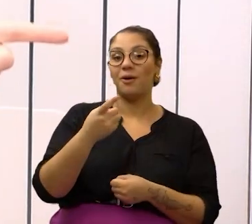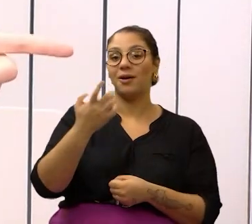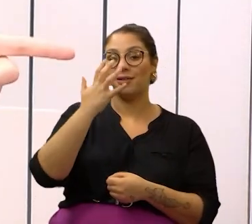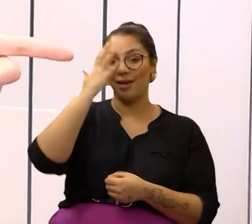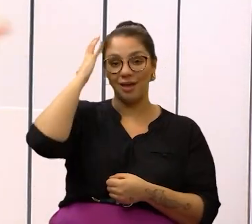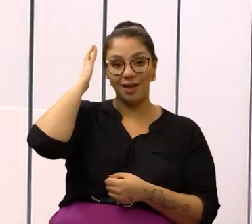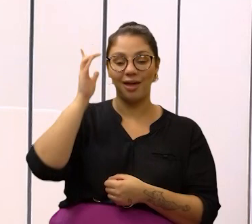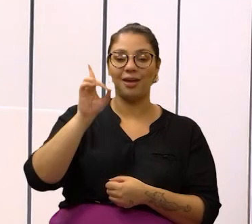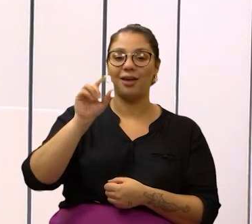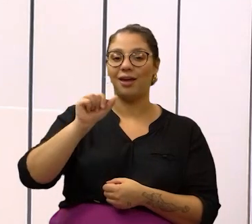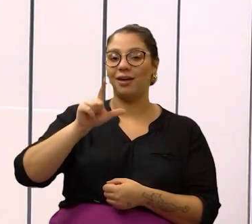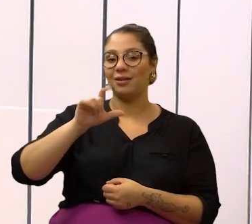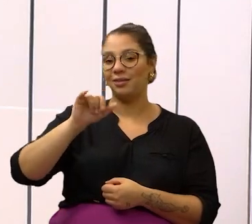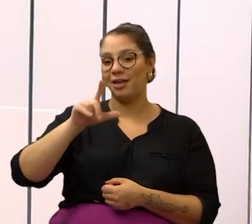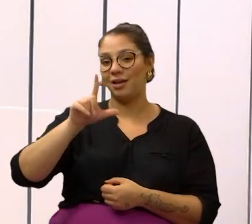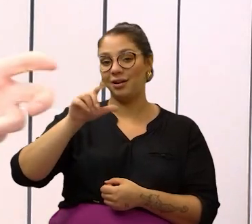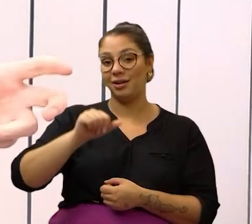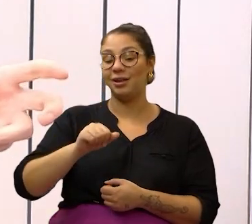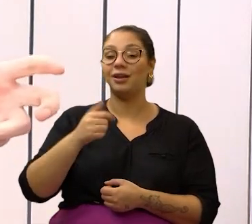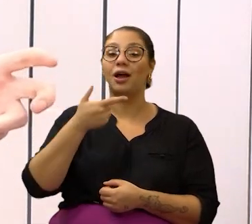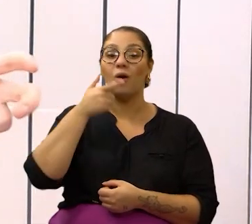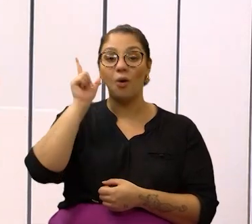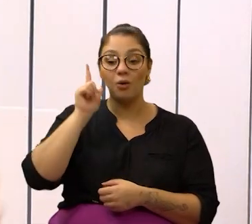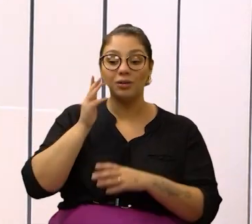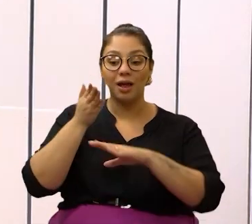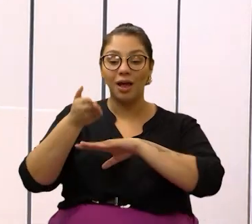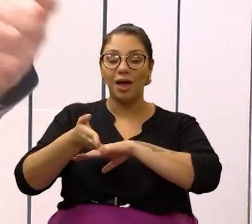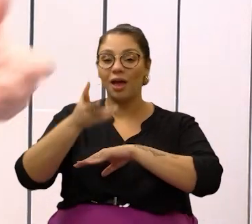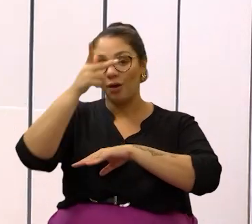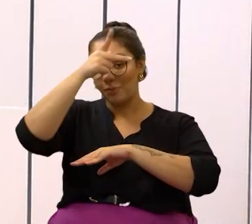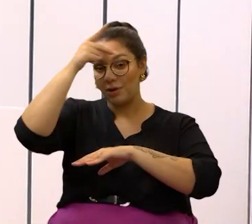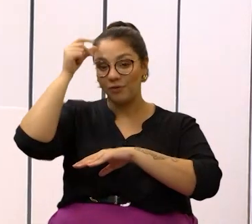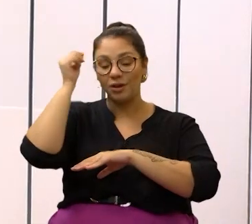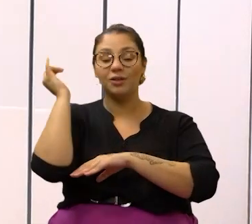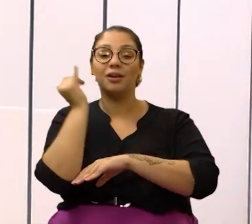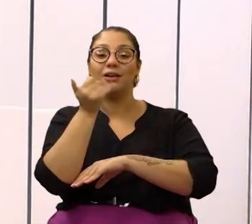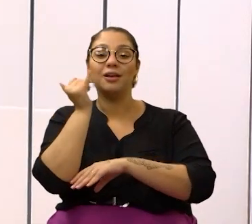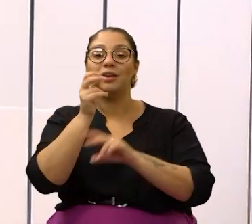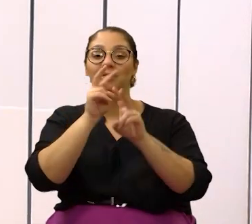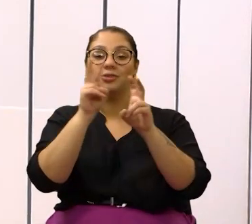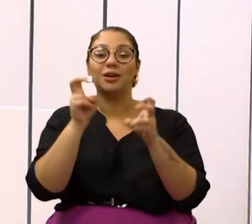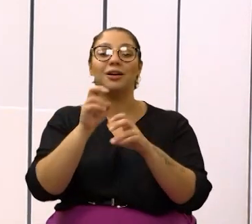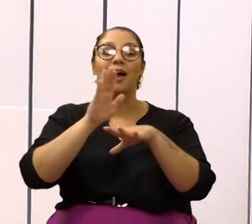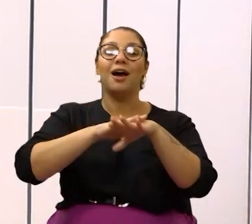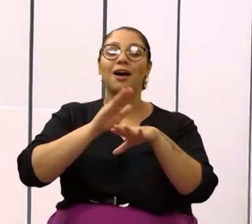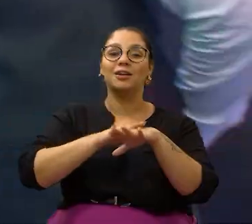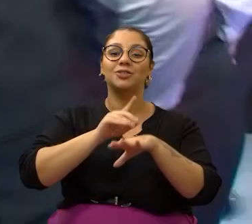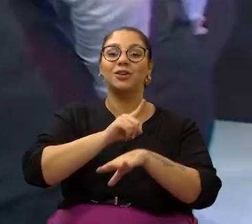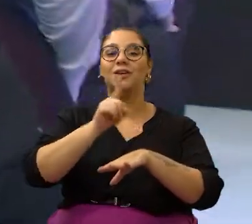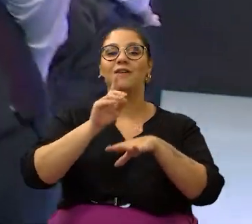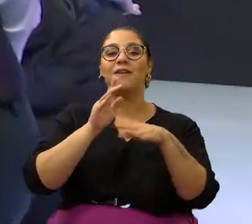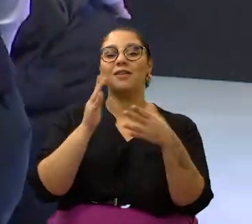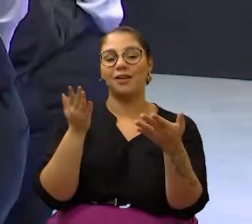esteve ontem à noite na Prefeitura e conta agora sobre as ações que estão sendo realizadas.